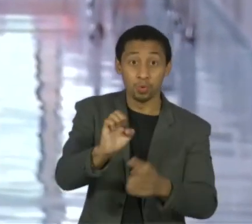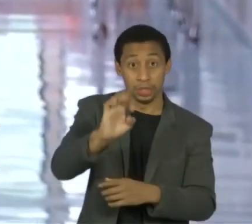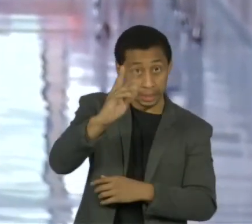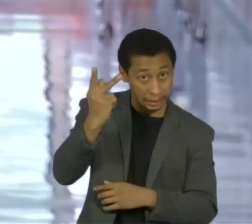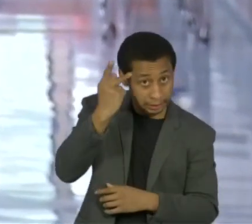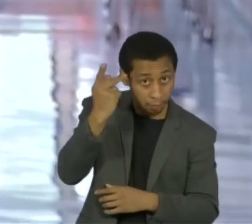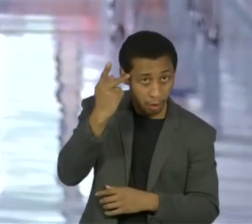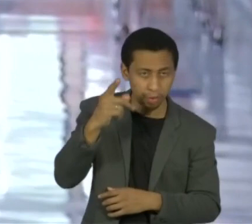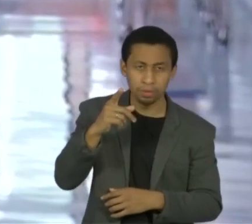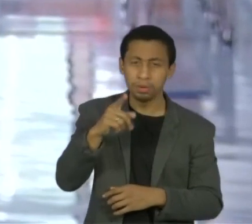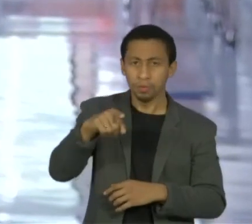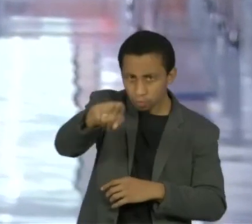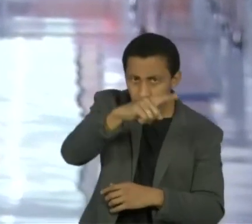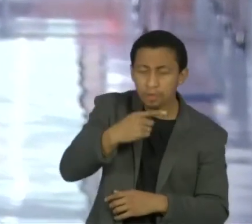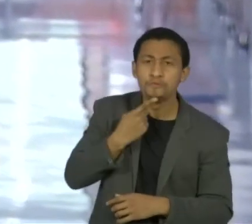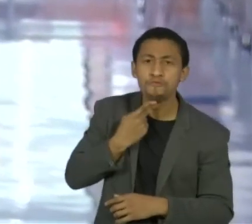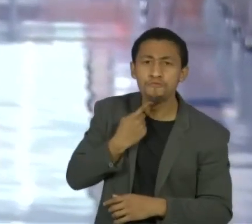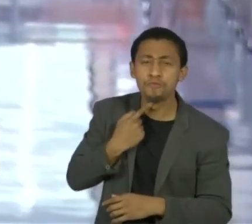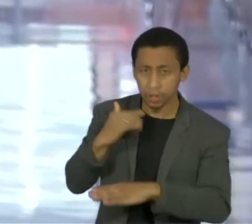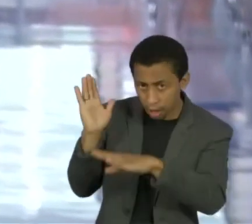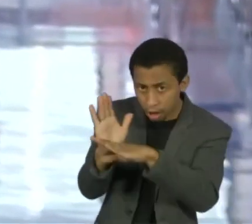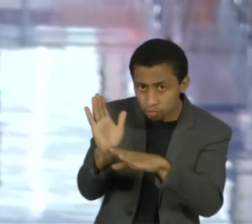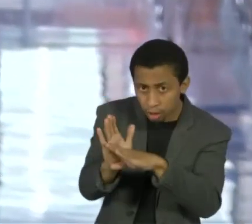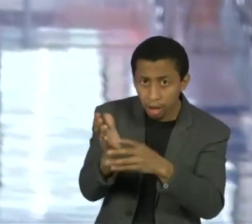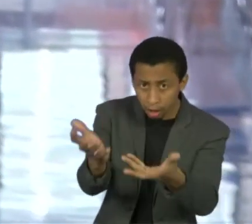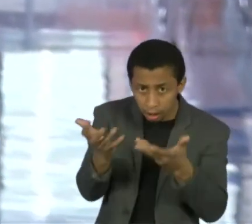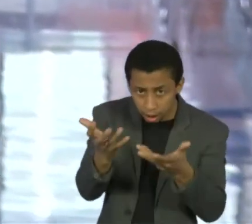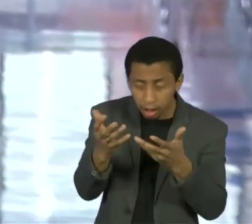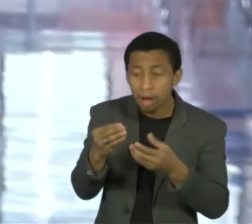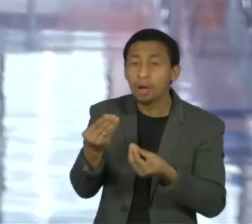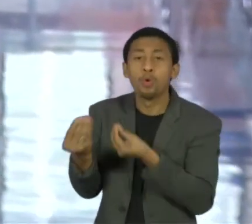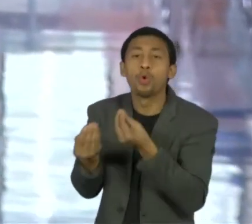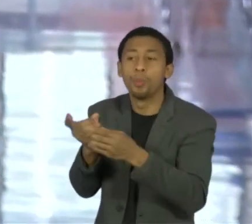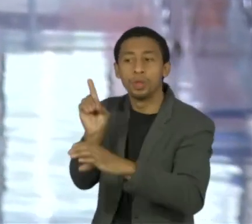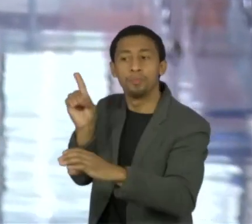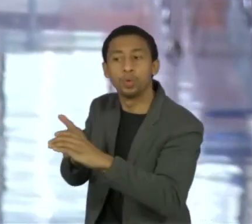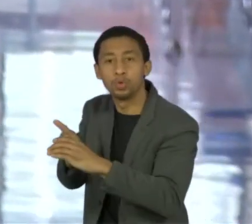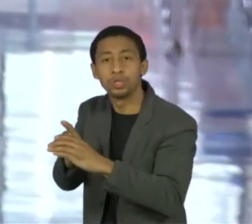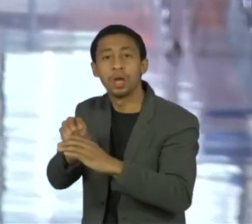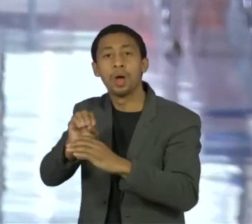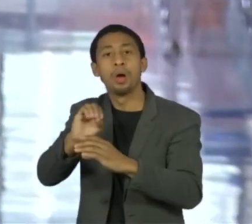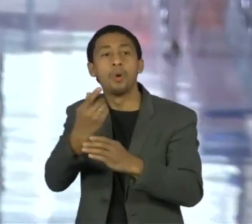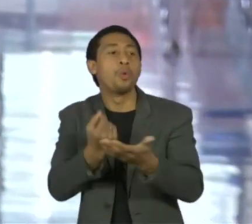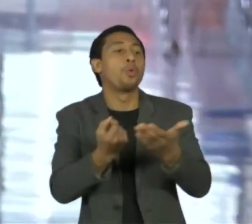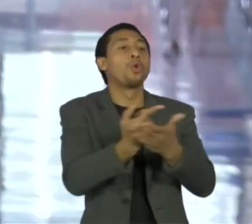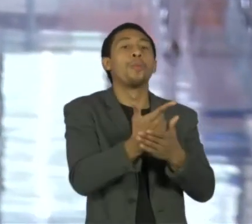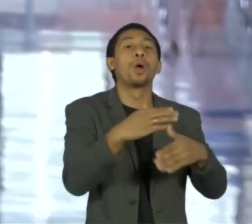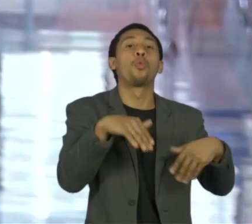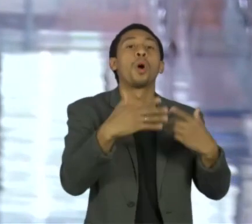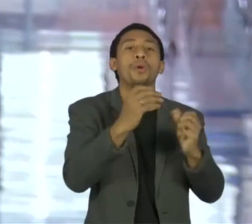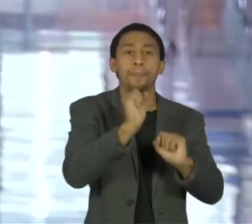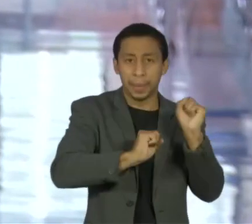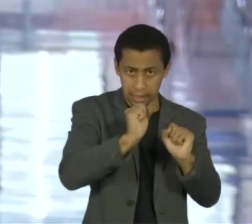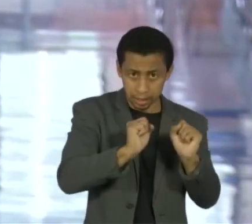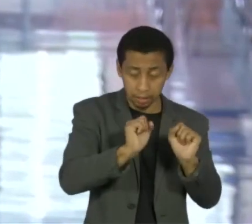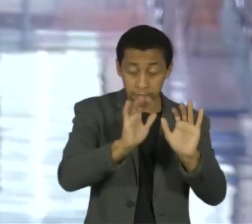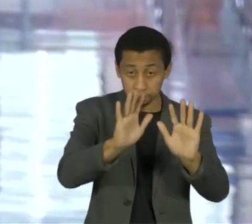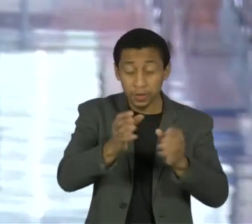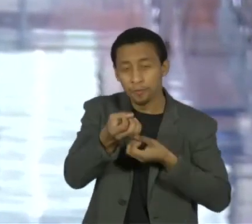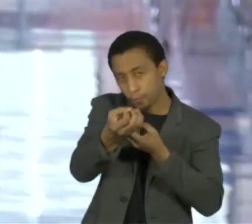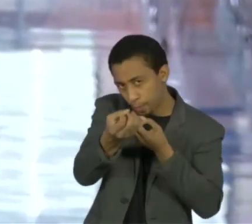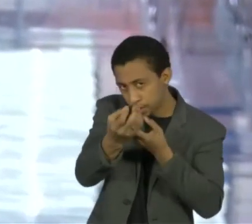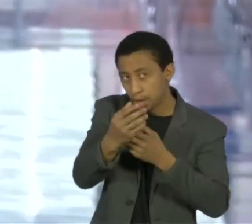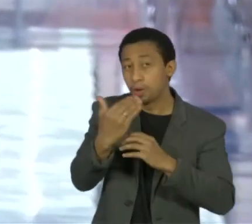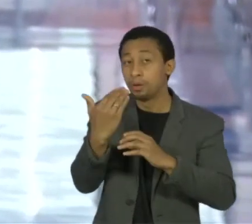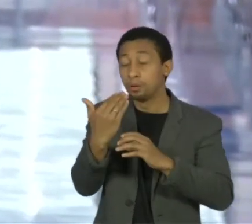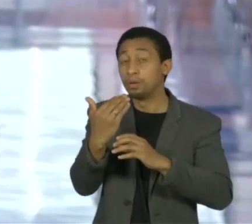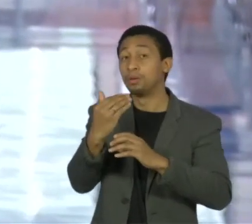você quer ajudar, quer saber em qual conta depositar ou com qual empresa contribuir, é só você enviar um e-mail